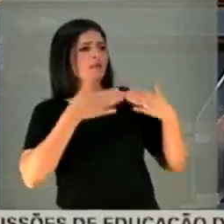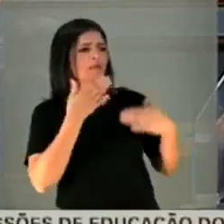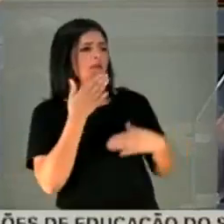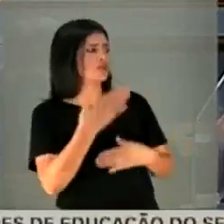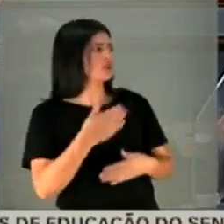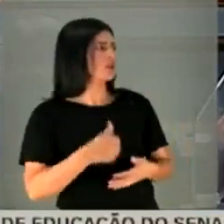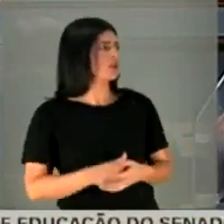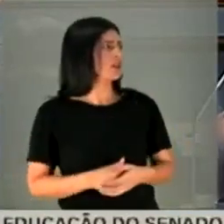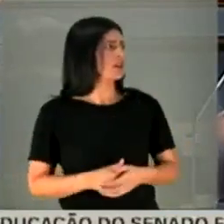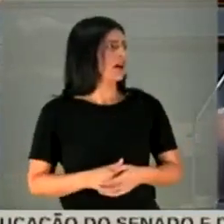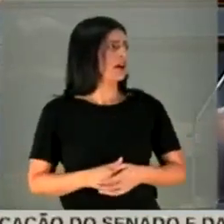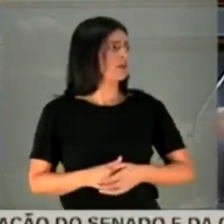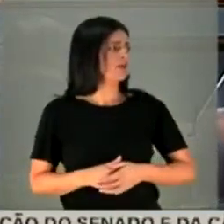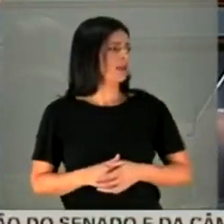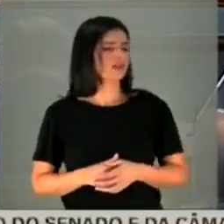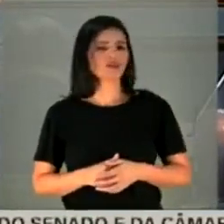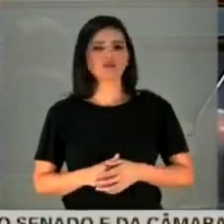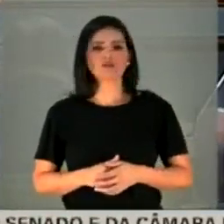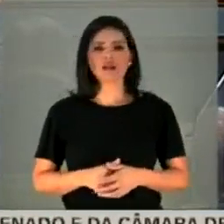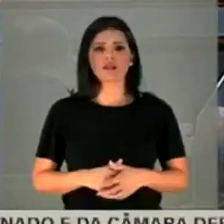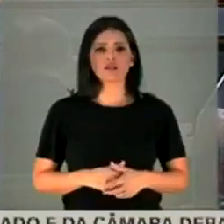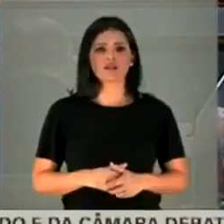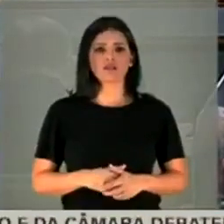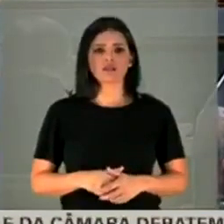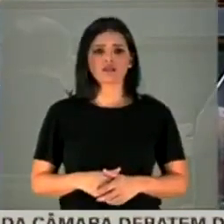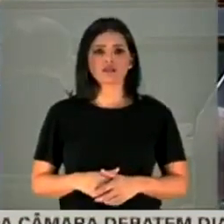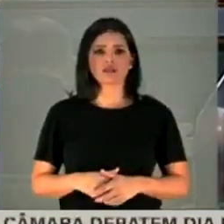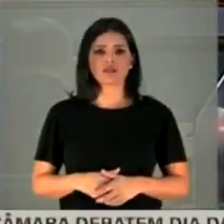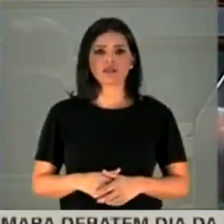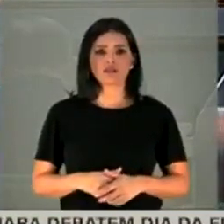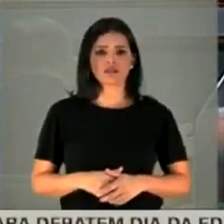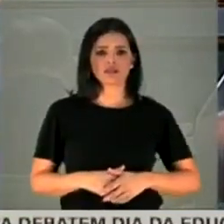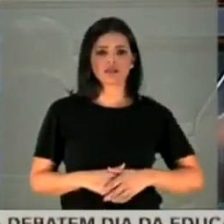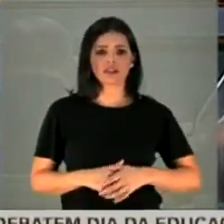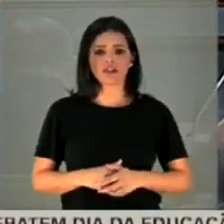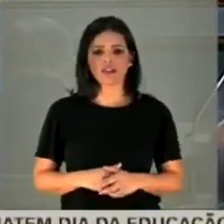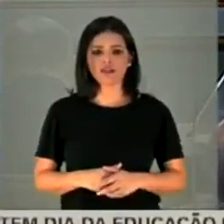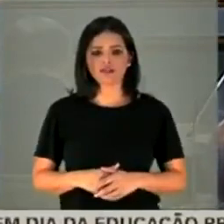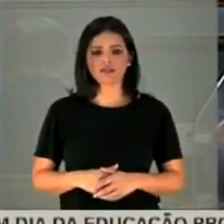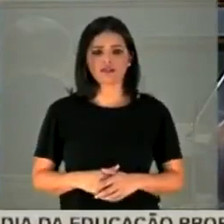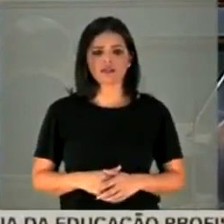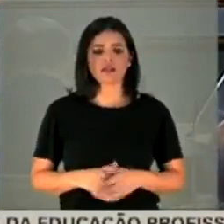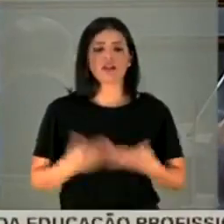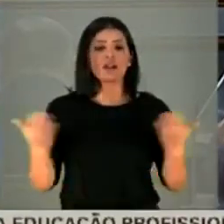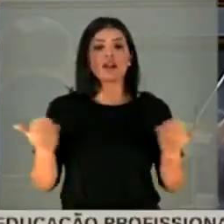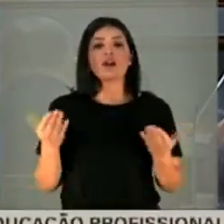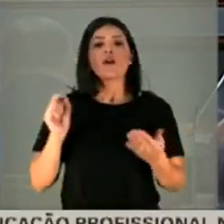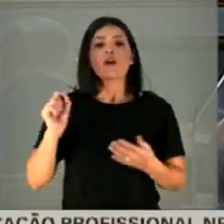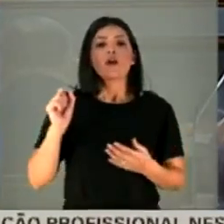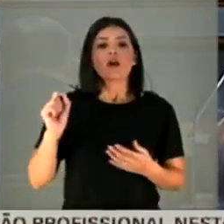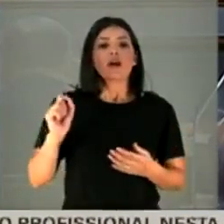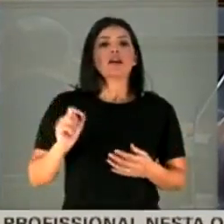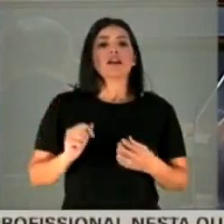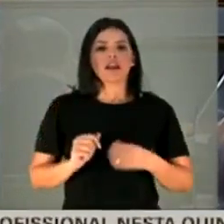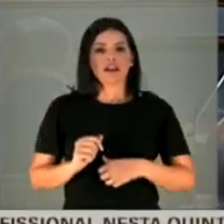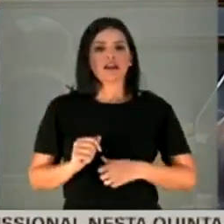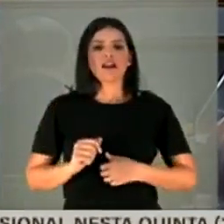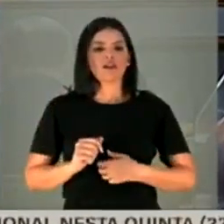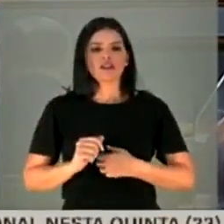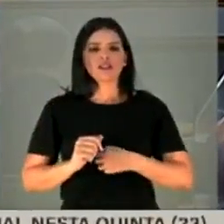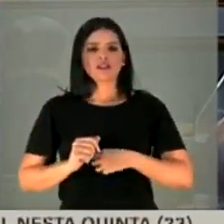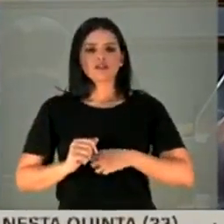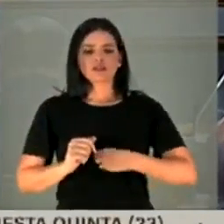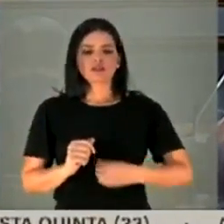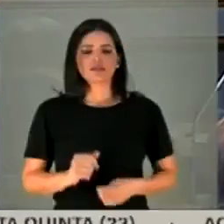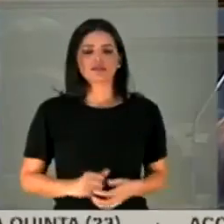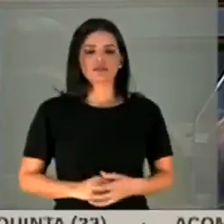Outros tratamentos o doutor Young recebeu? Senador, volto a repetir. Não irei responder